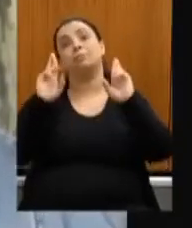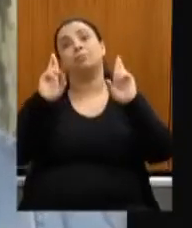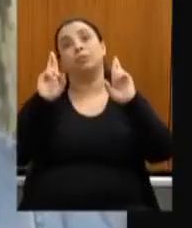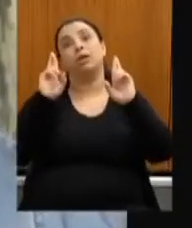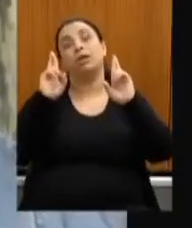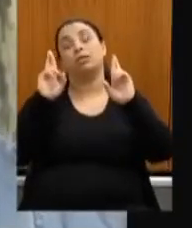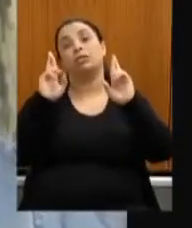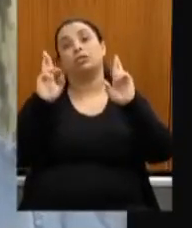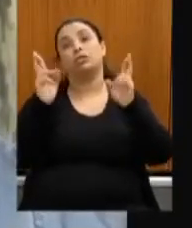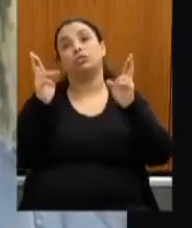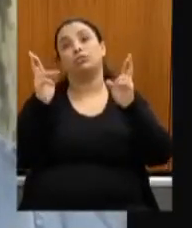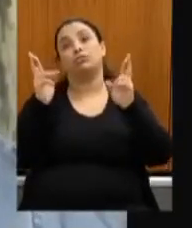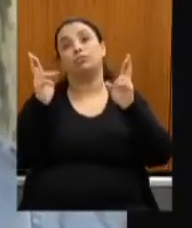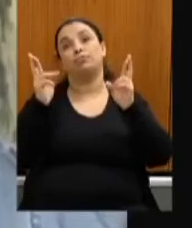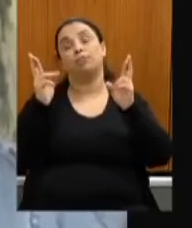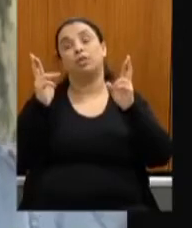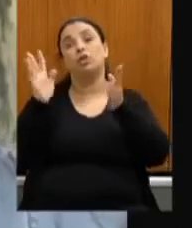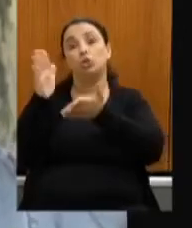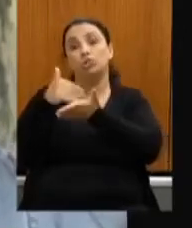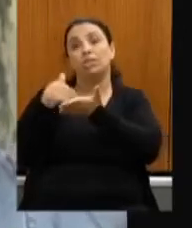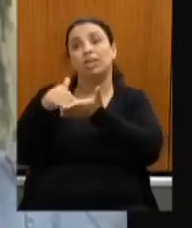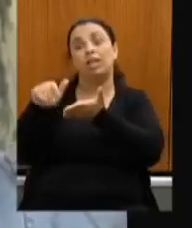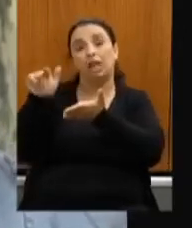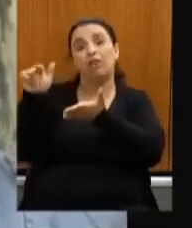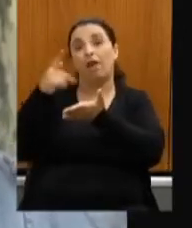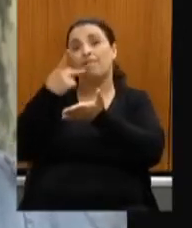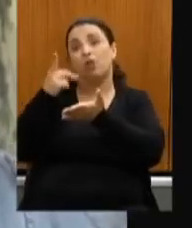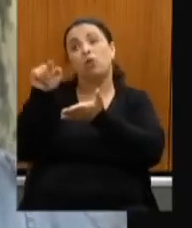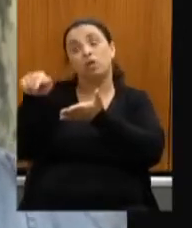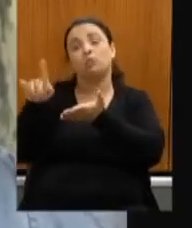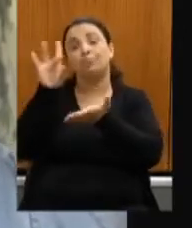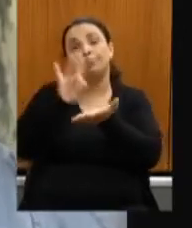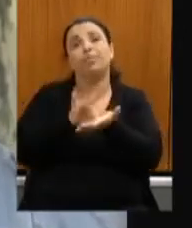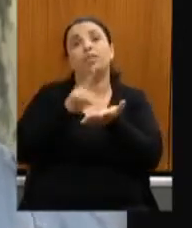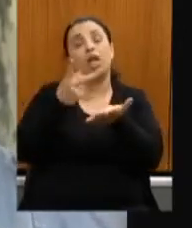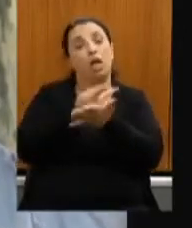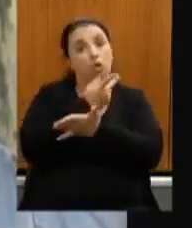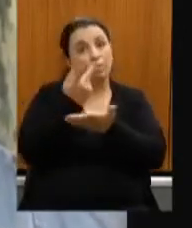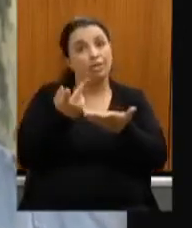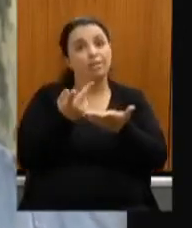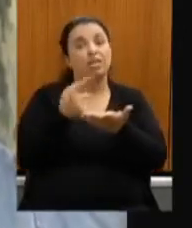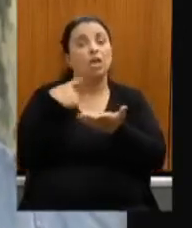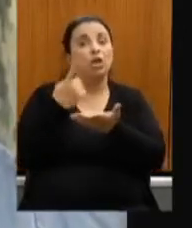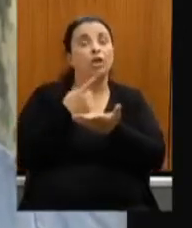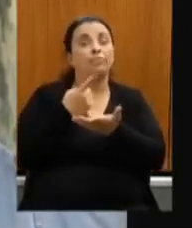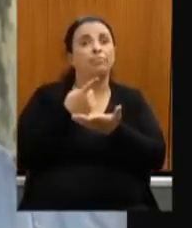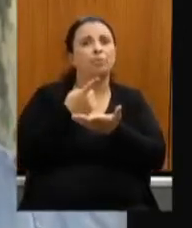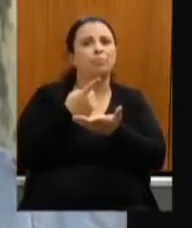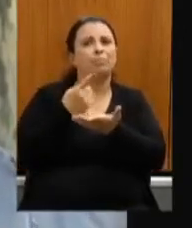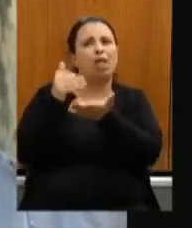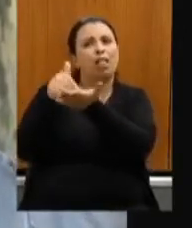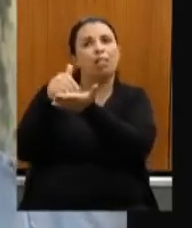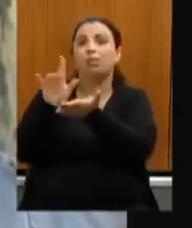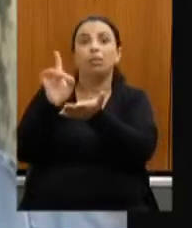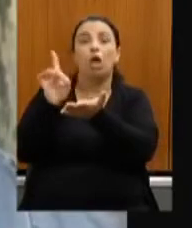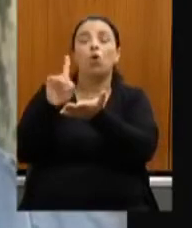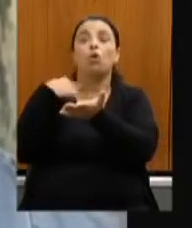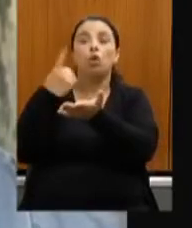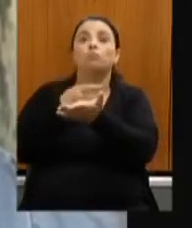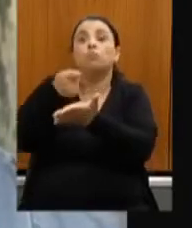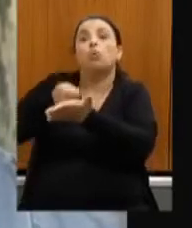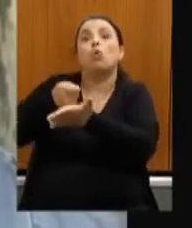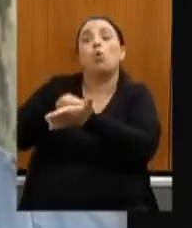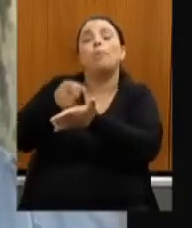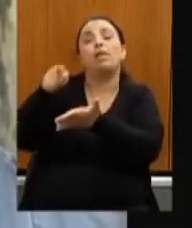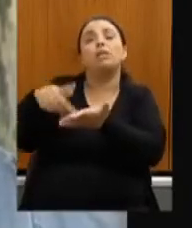de que o que o secretário está falando isso venha realizar e nós não vamos deixar passar batido mas dessa vez eu acho